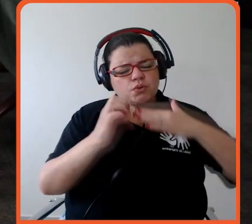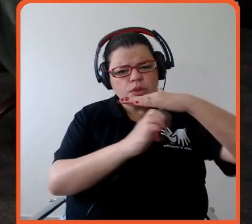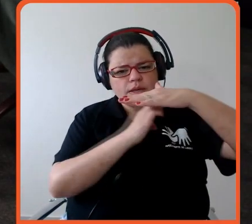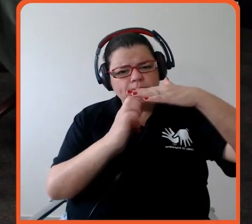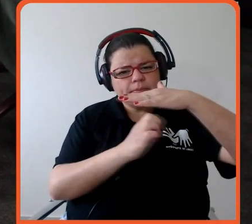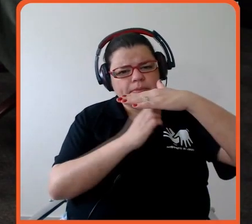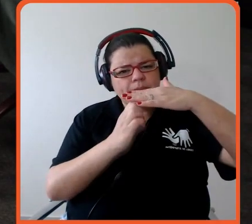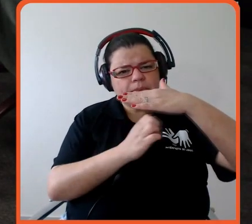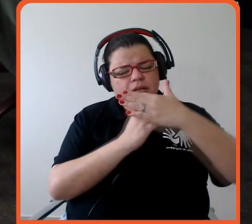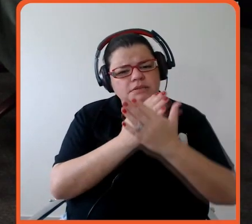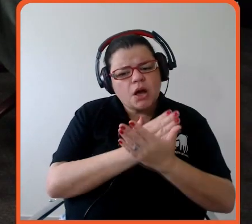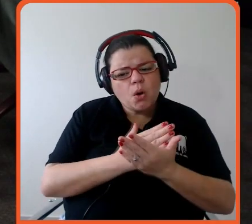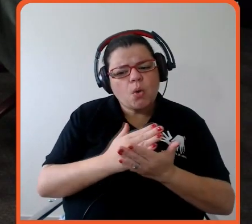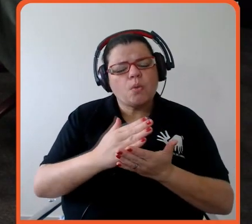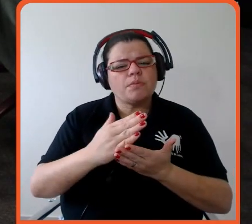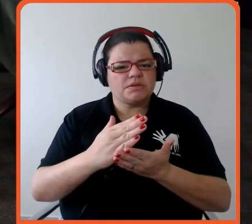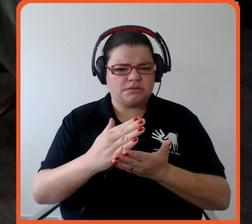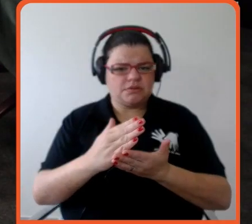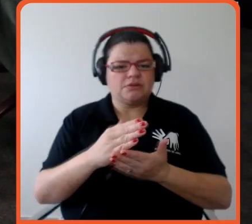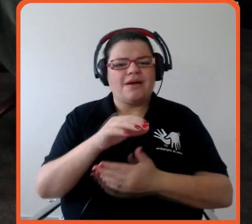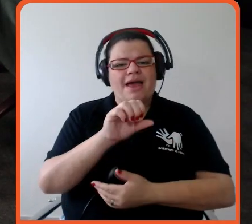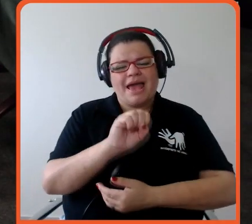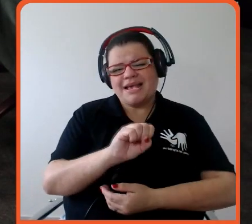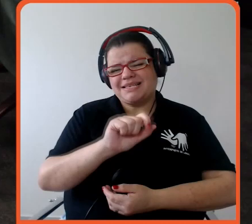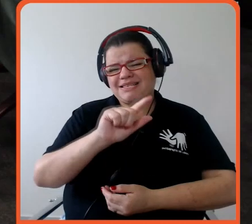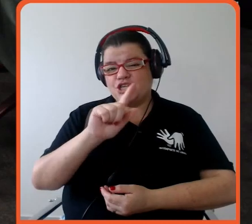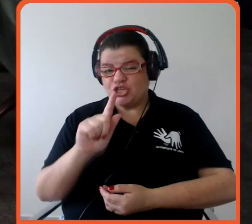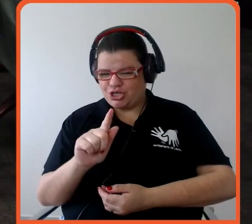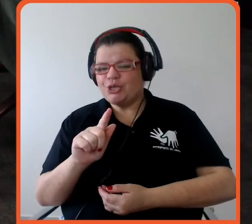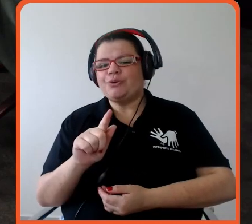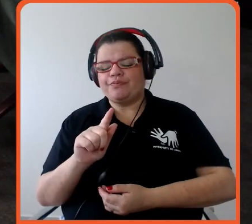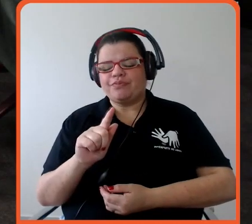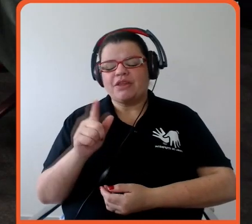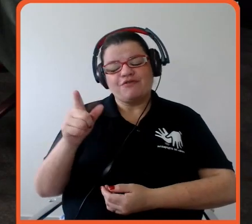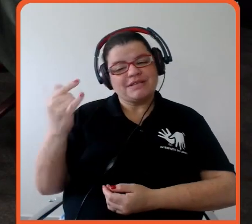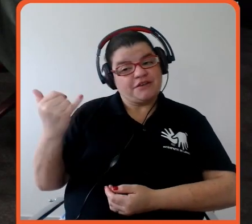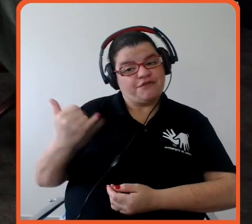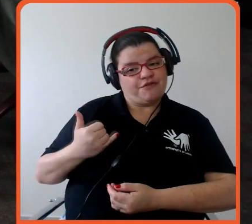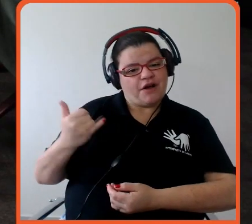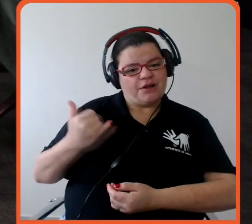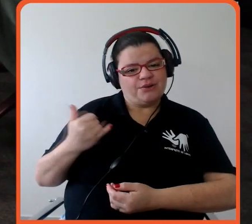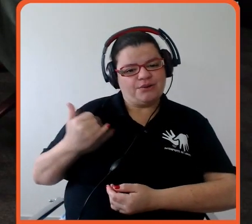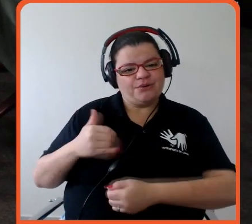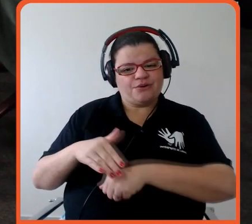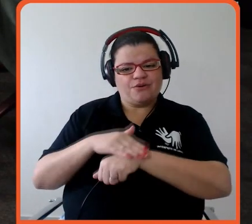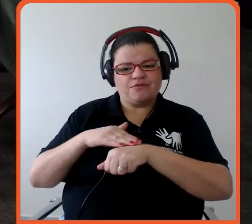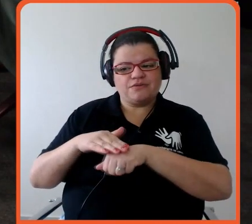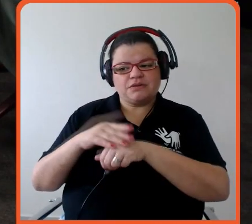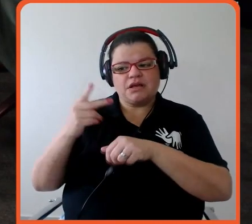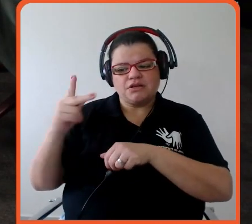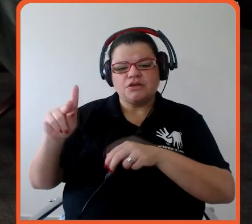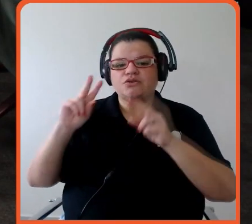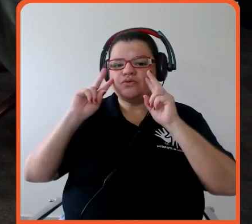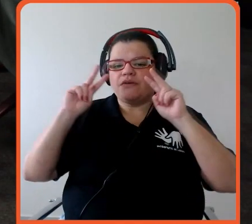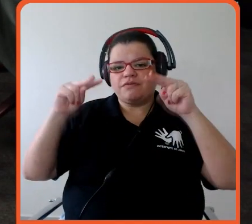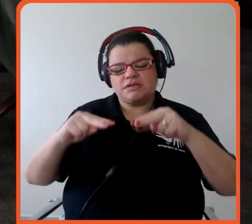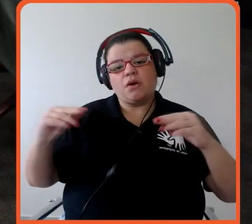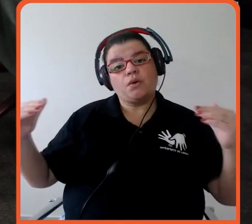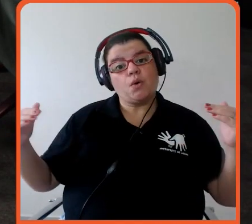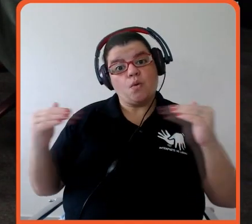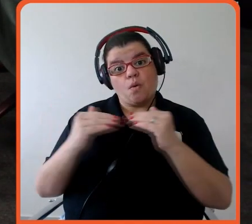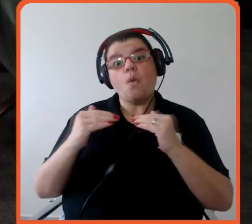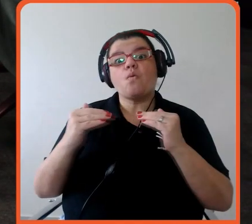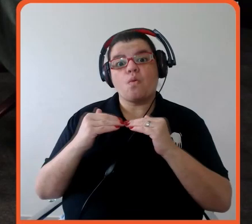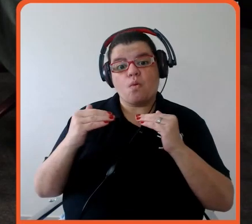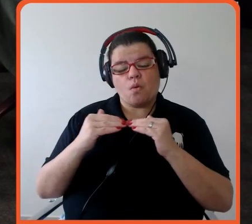fala do ESG, por esse lado que você comentou aqui, eu conheço bastante a sua visão sobre isso e eu concordo plenamente, só